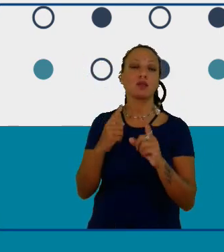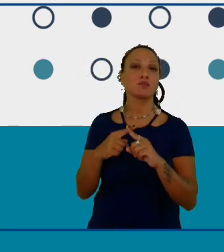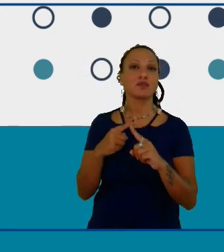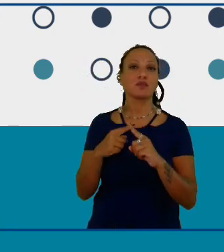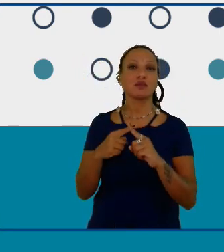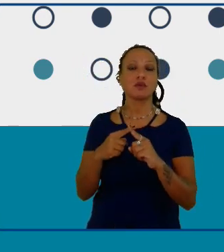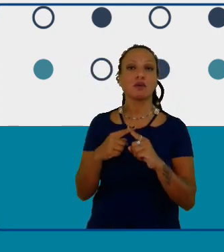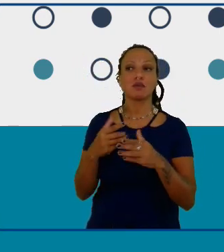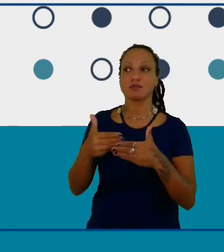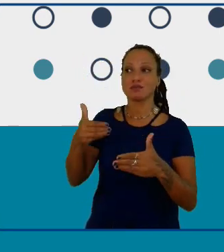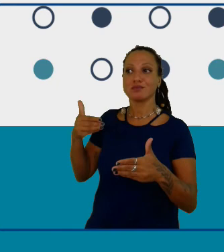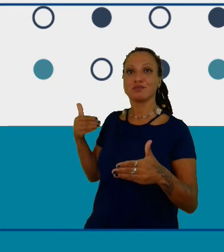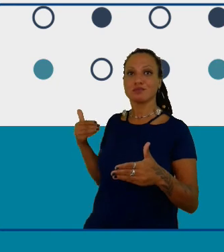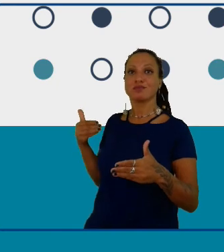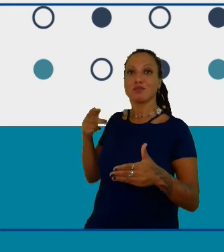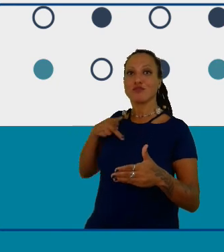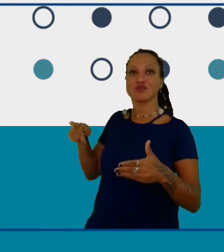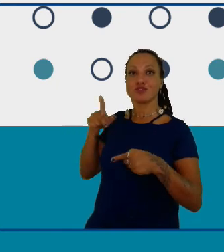sem